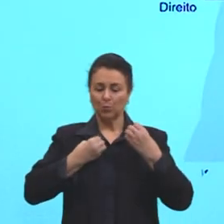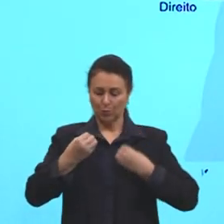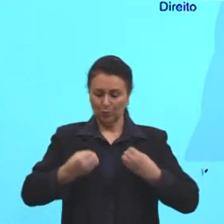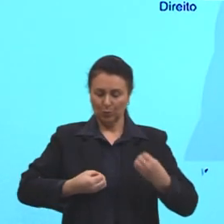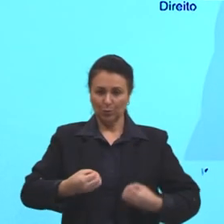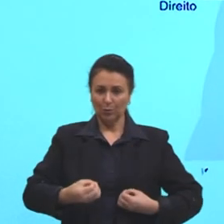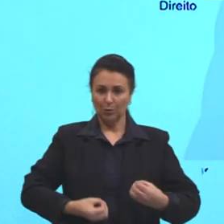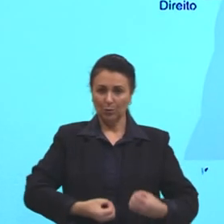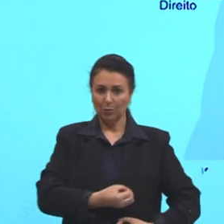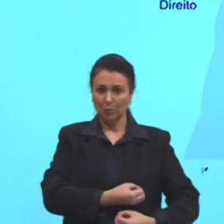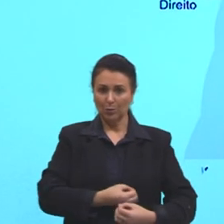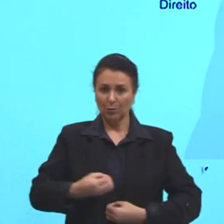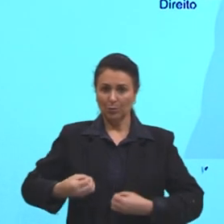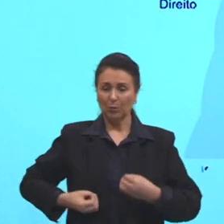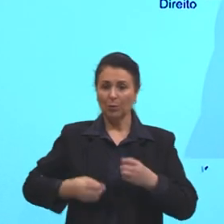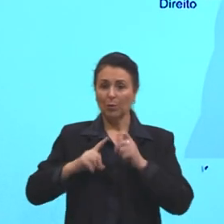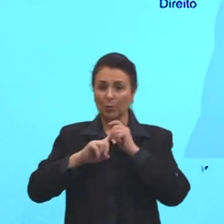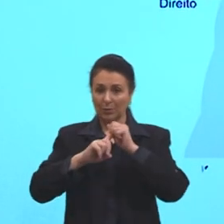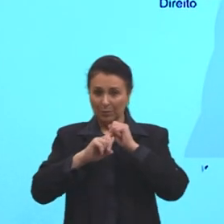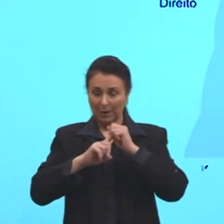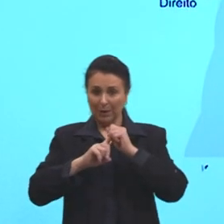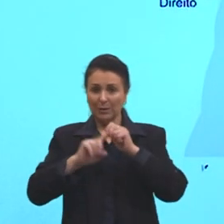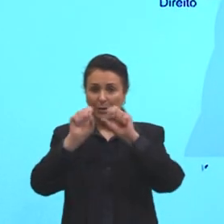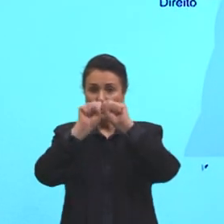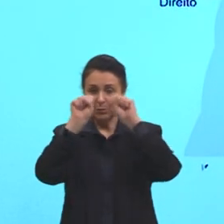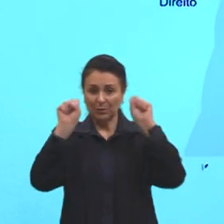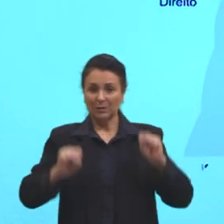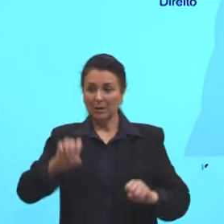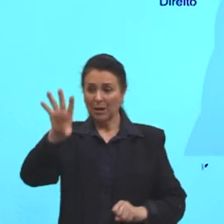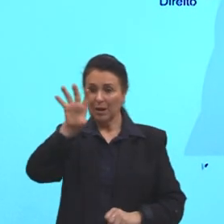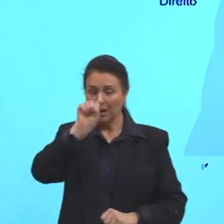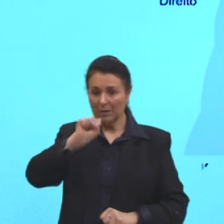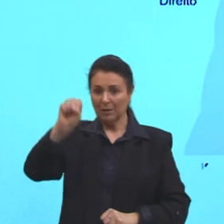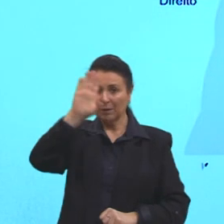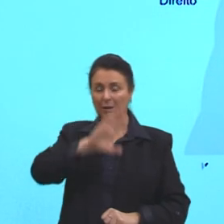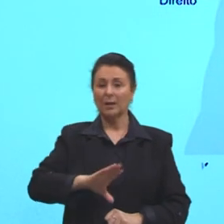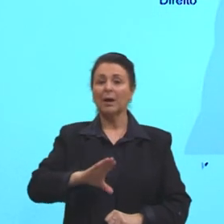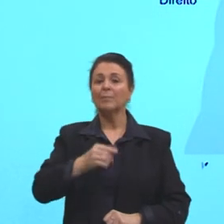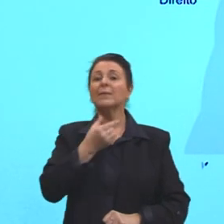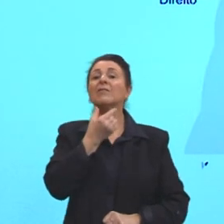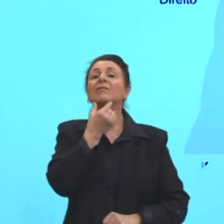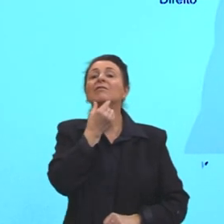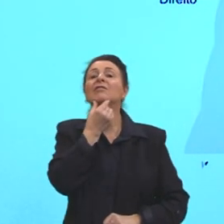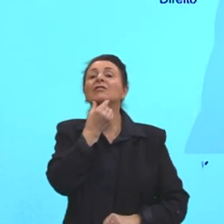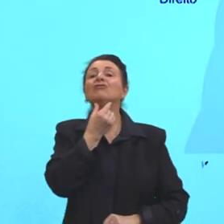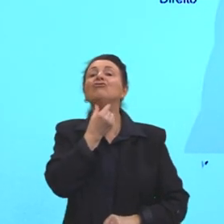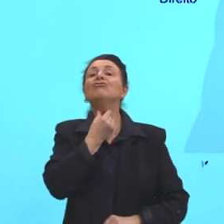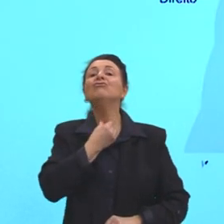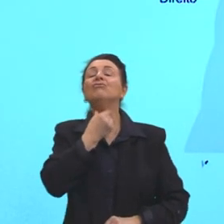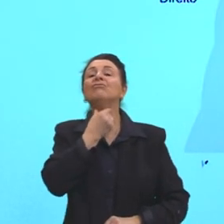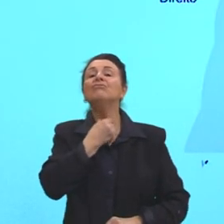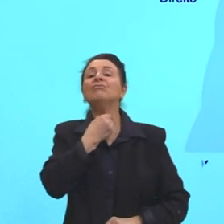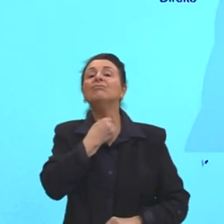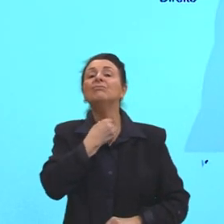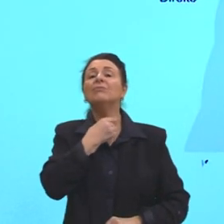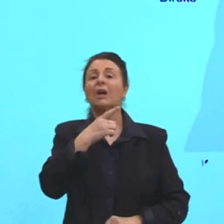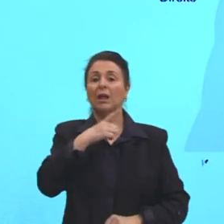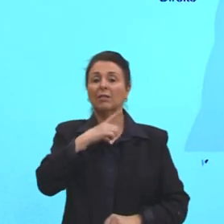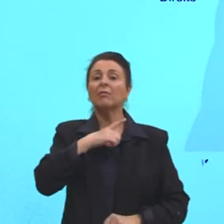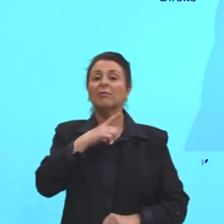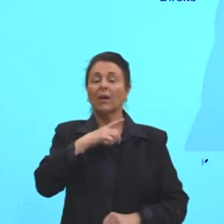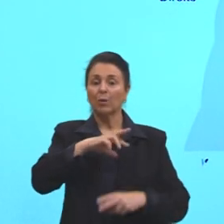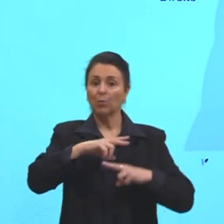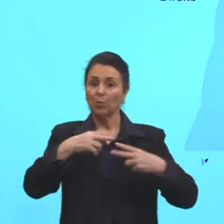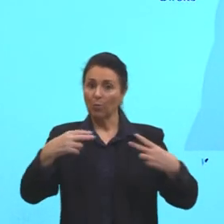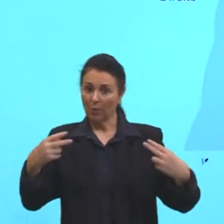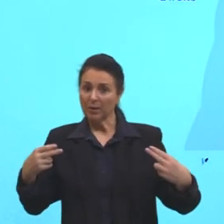fazem parte, então, do sistema respiratório. A faringe, a laringe, vocês podem observar que tem órgãos que são comuns